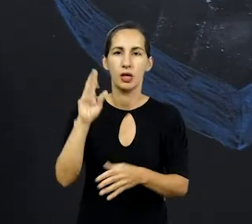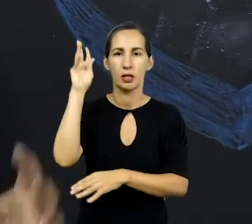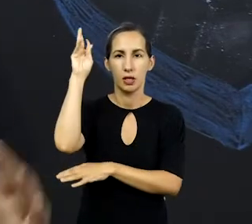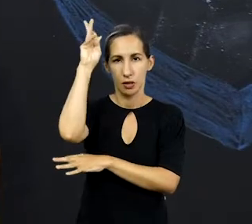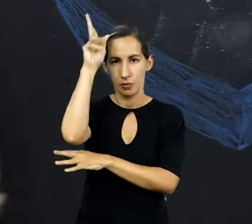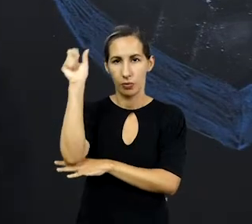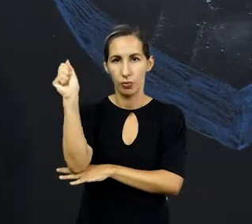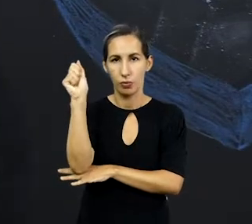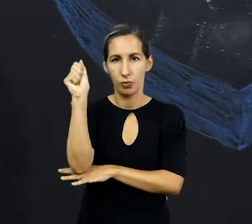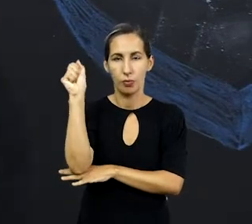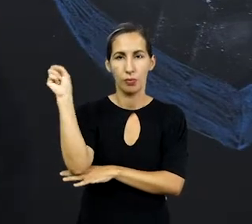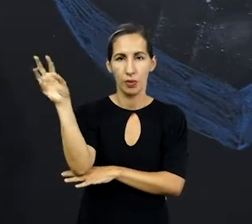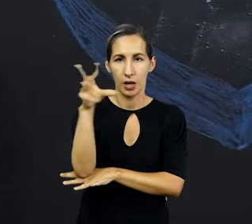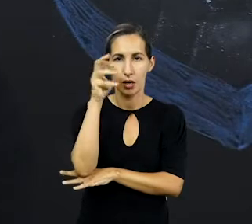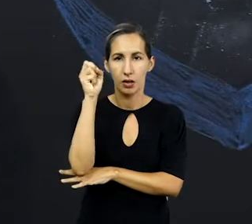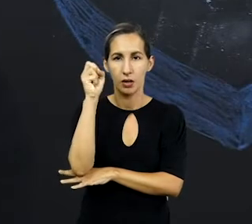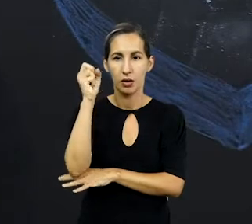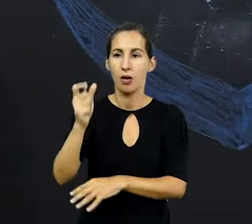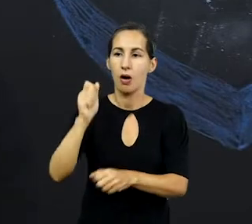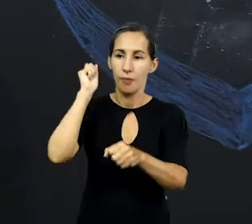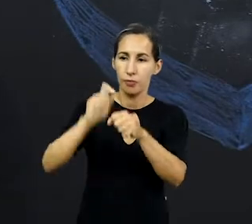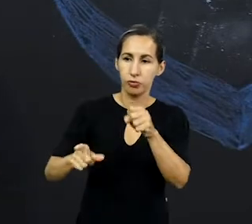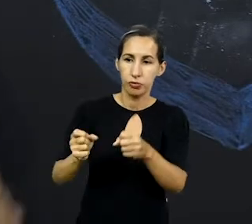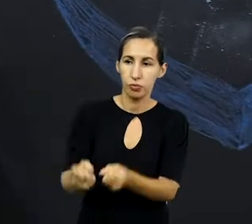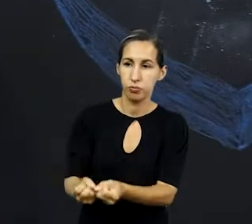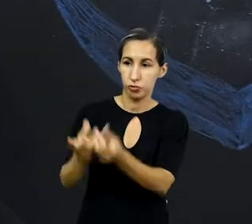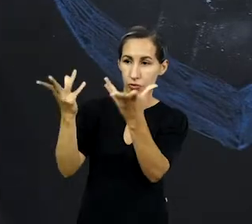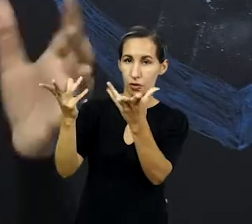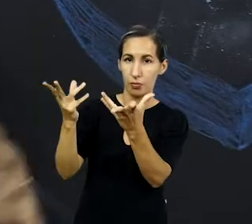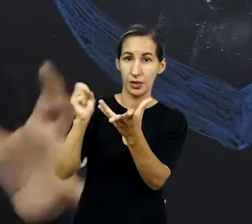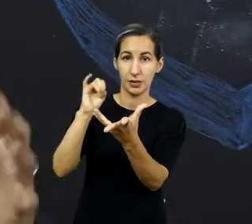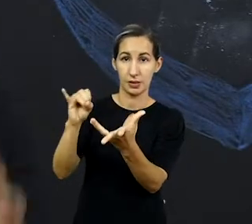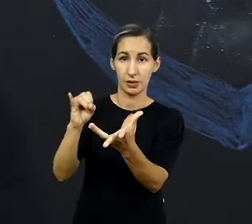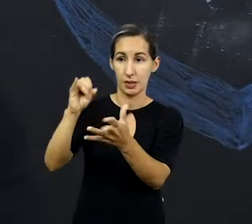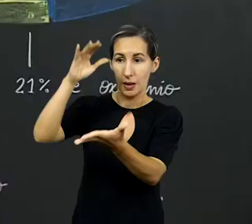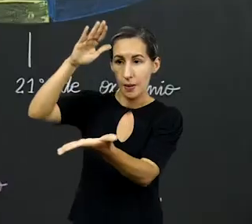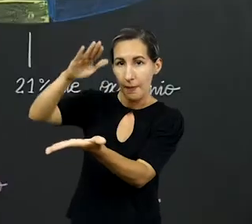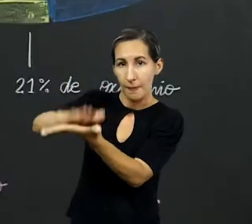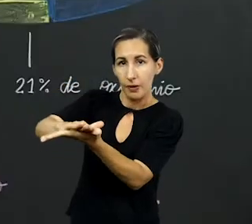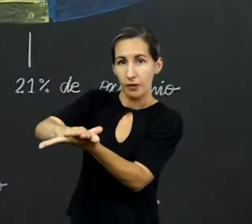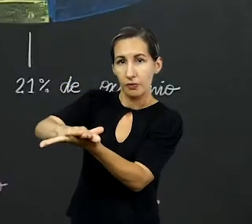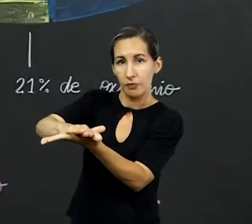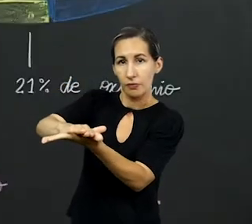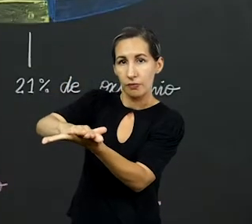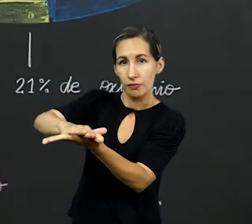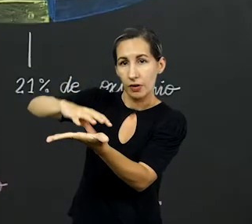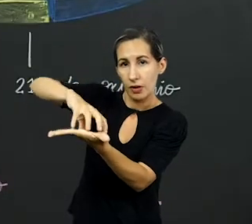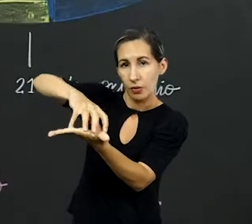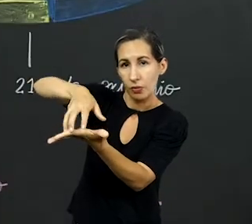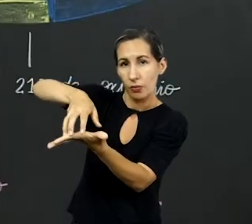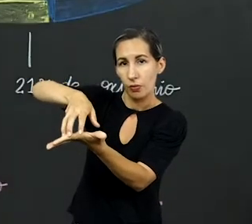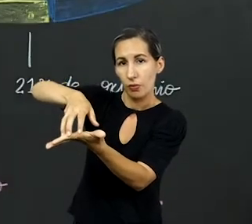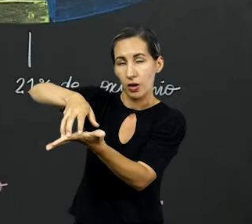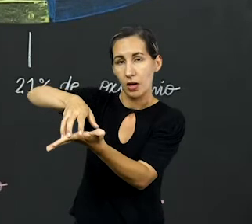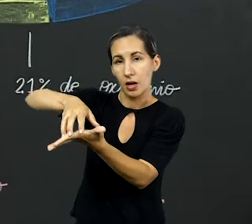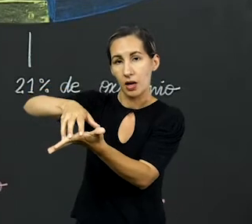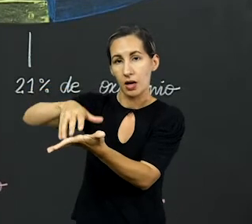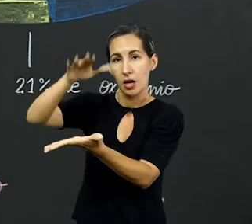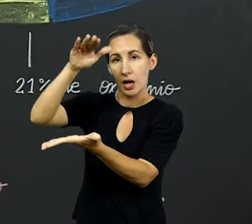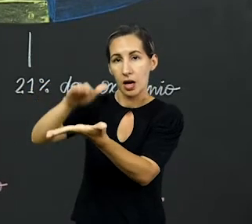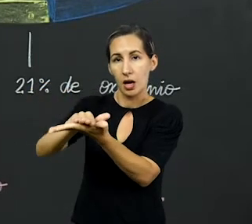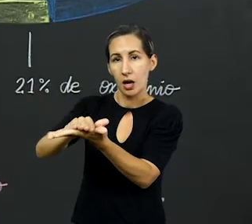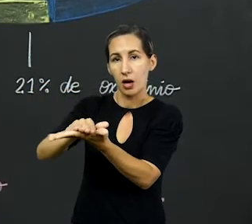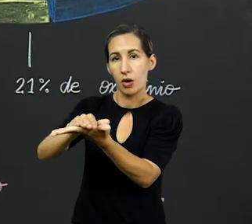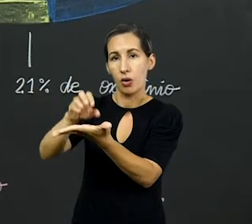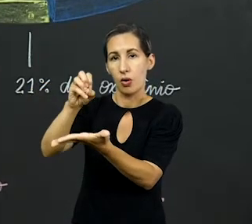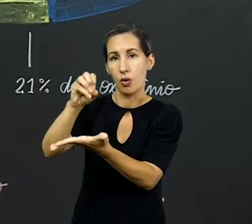técnica. Abafar. Eu tenho alguma coisa pegando fogo, uma pequena chama. Se você abafar ela, se você reduzir a disponibilidade de